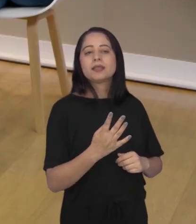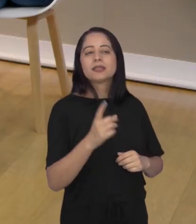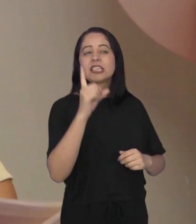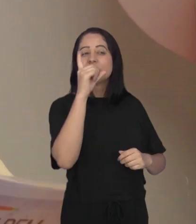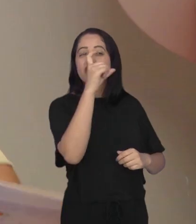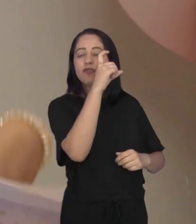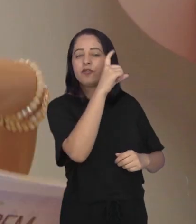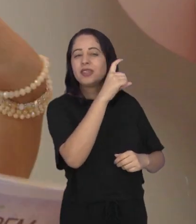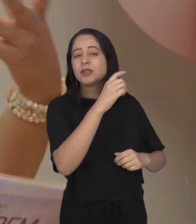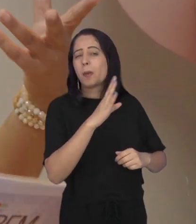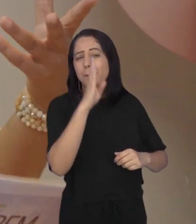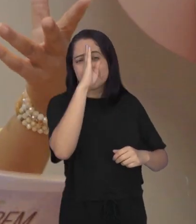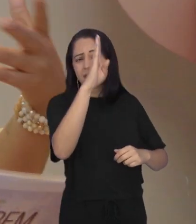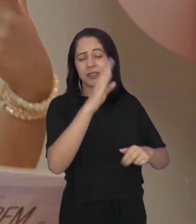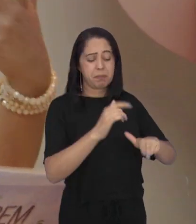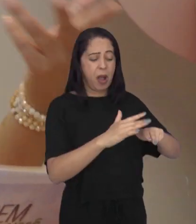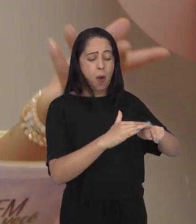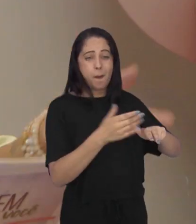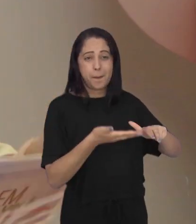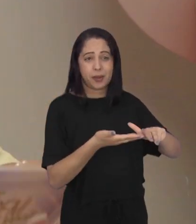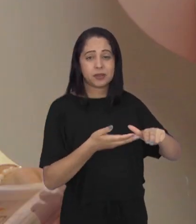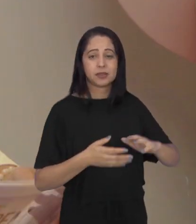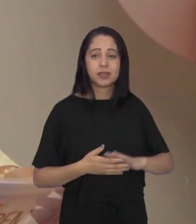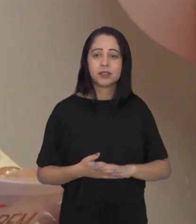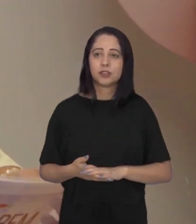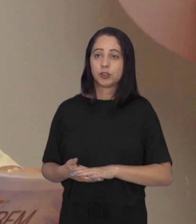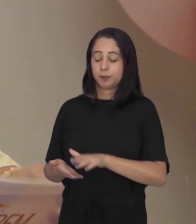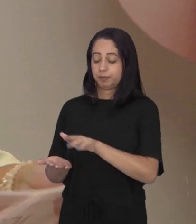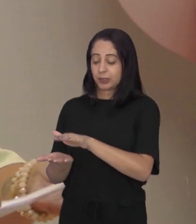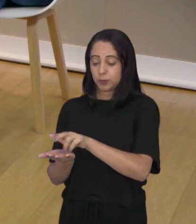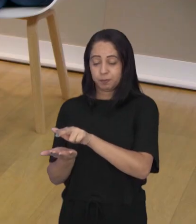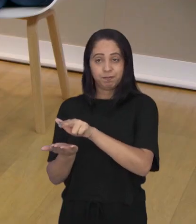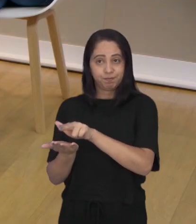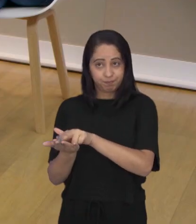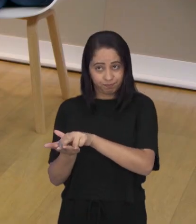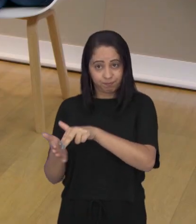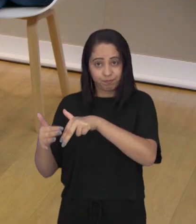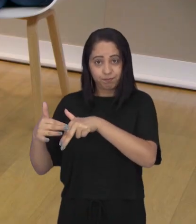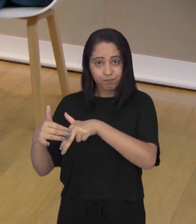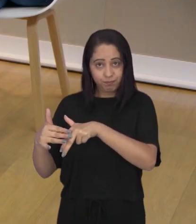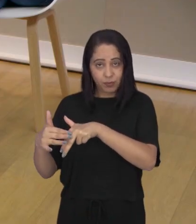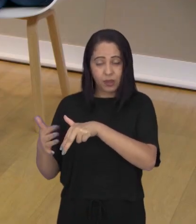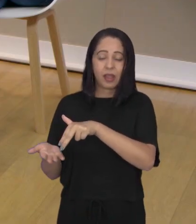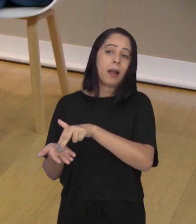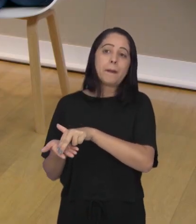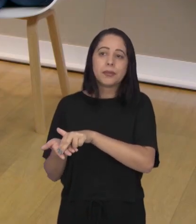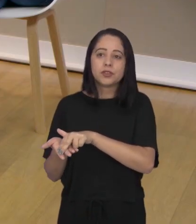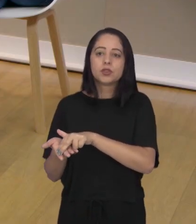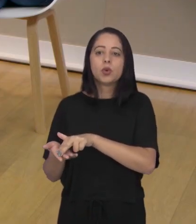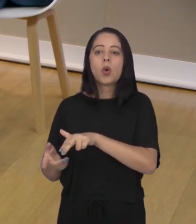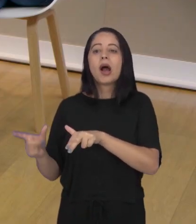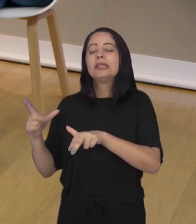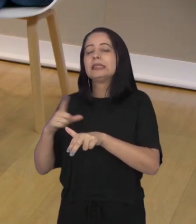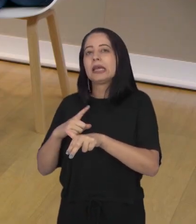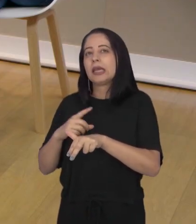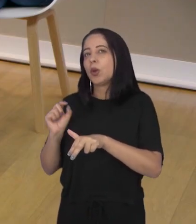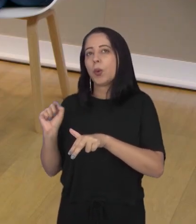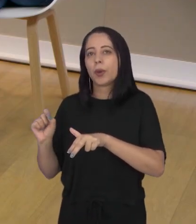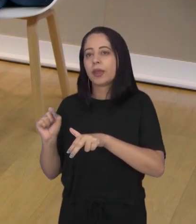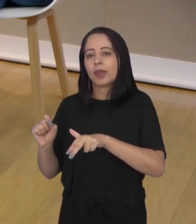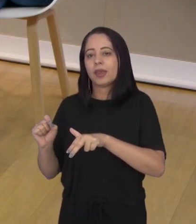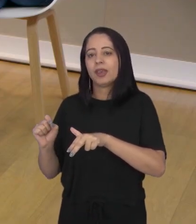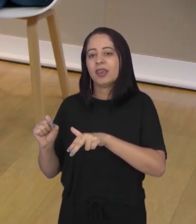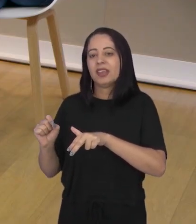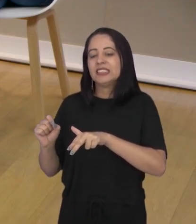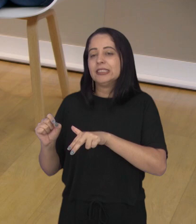principais dificuldades dos pacientes que estão internados? Tá. O paciente, ele passa por um